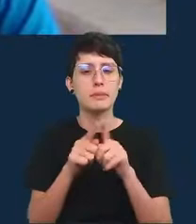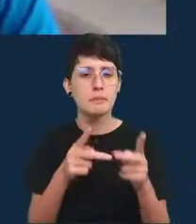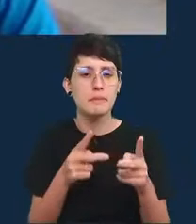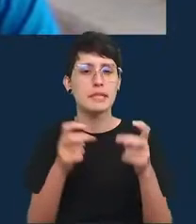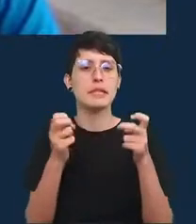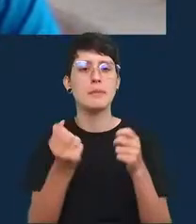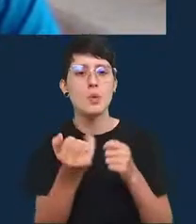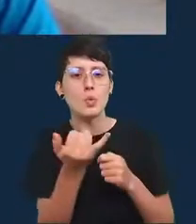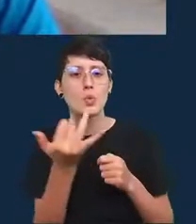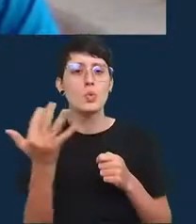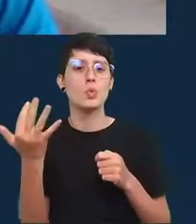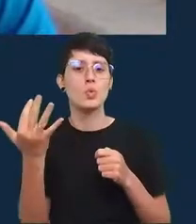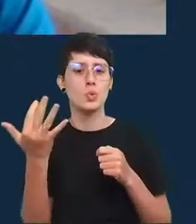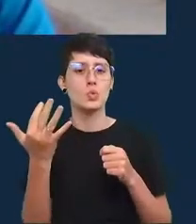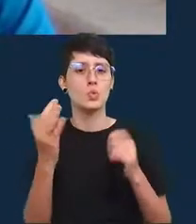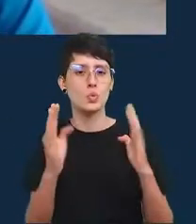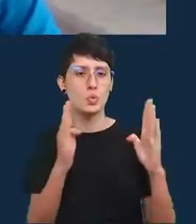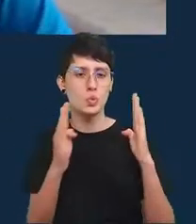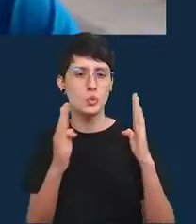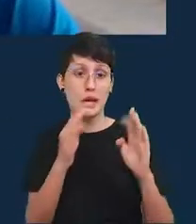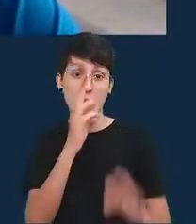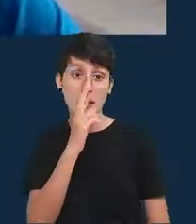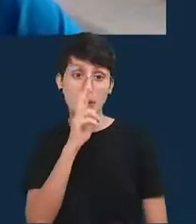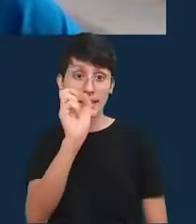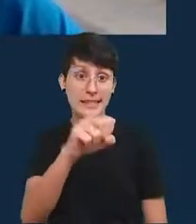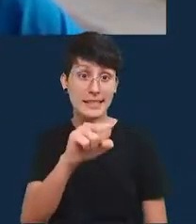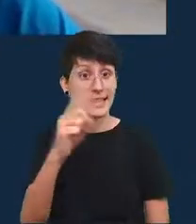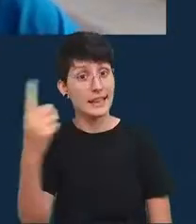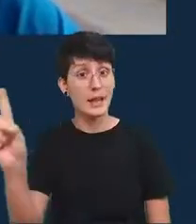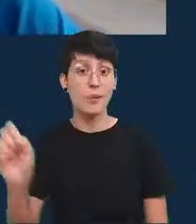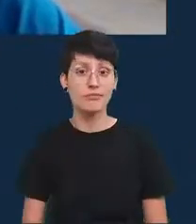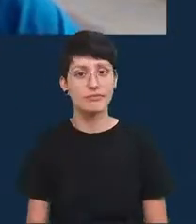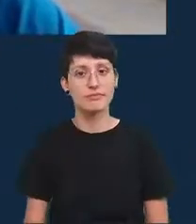parâmetros a resposta é sim ou não sim e não na verdade